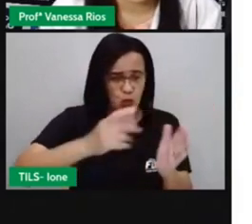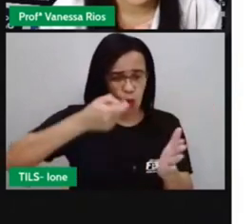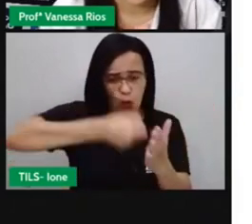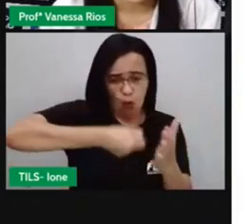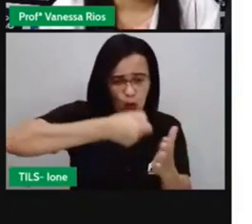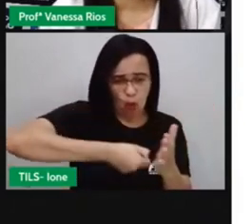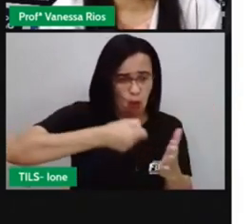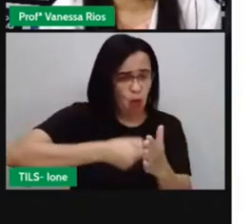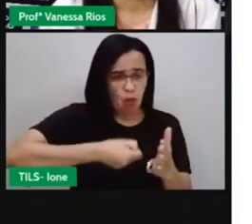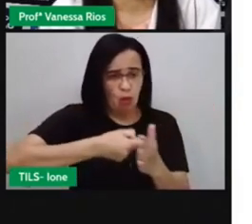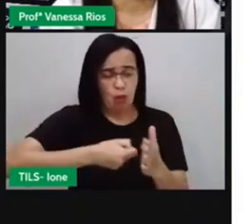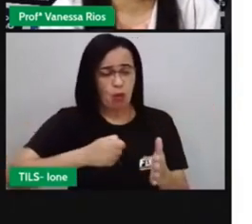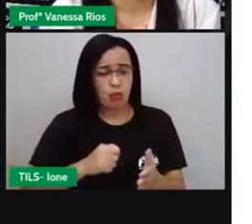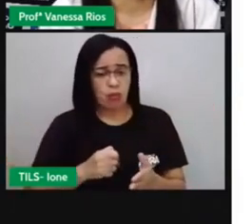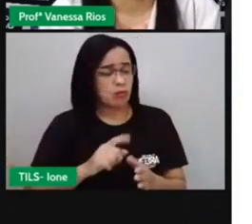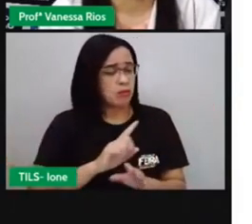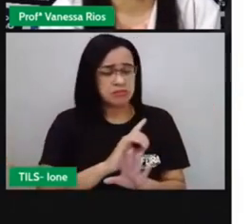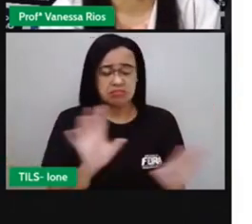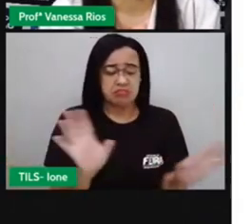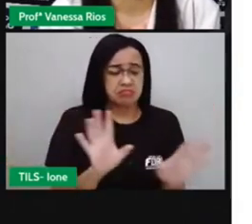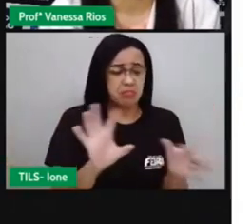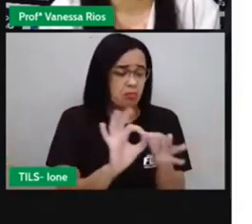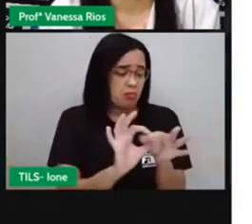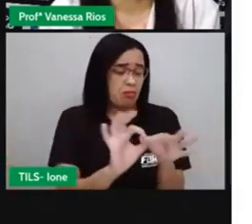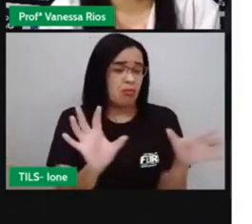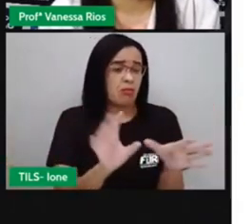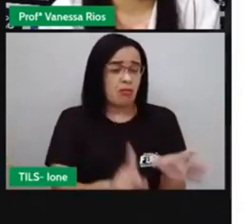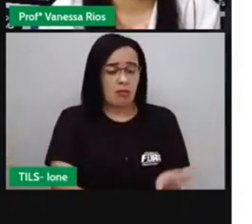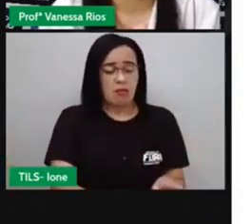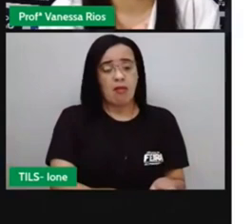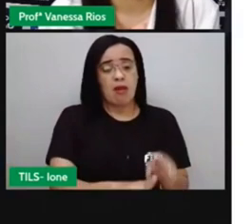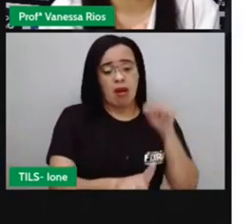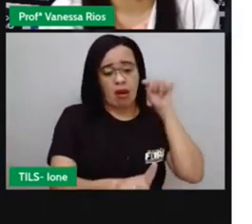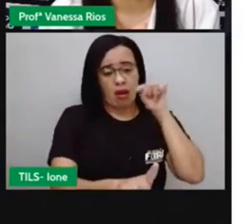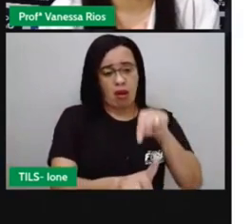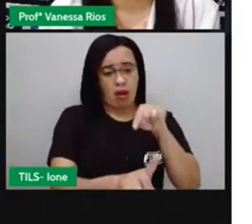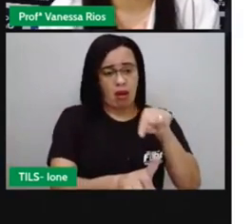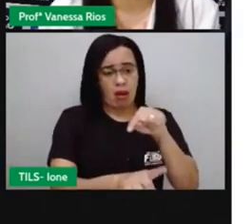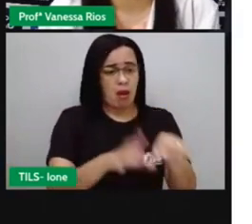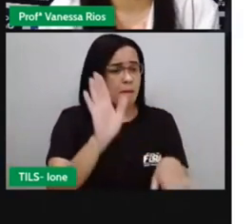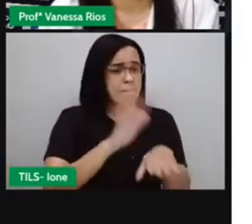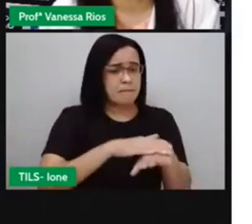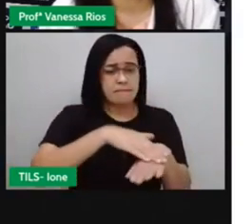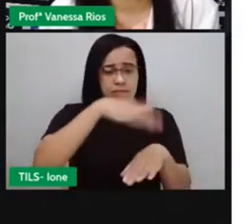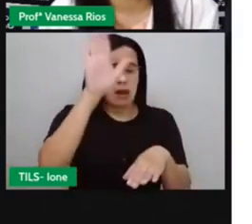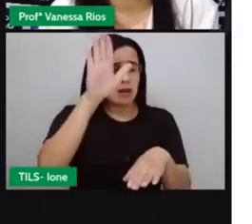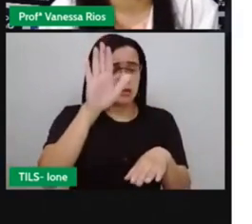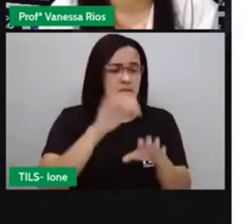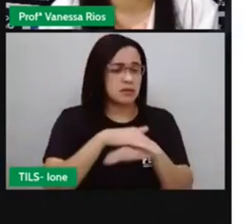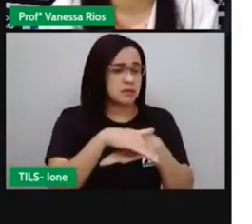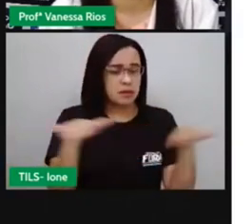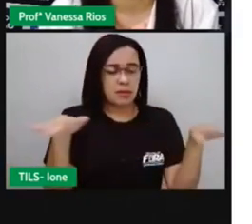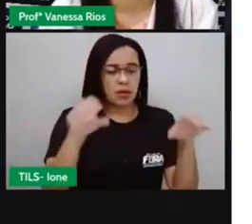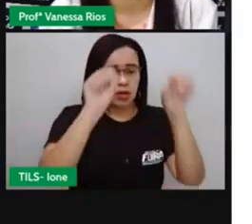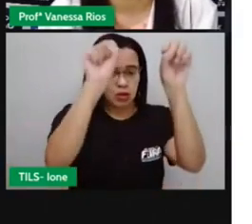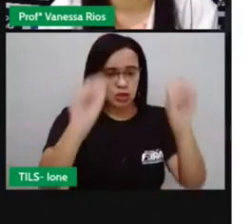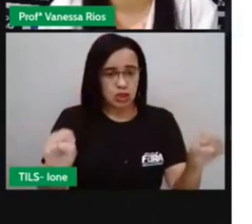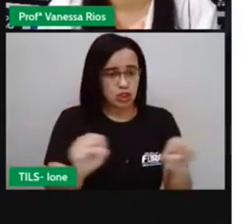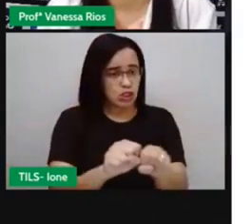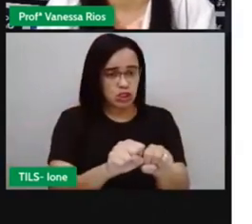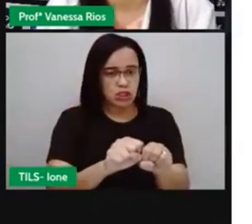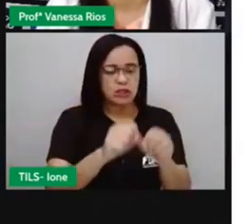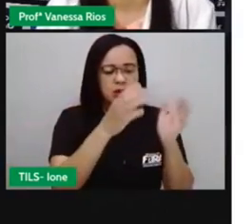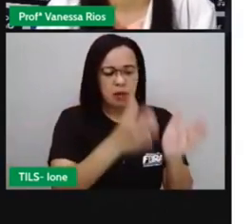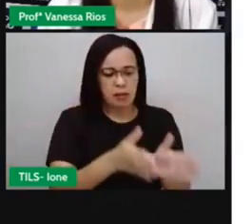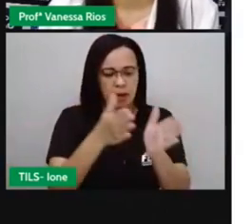poder maior. Então, existem aí uma função diferente, né, em relação a esse sistema de organização de governo quando